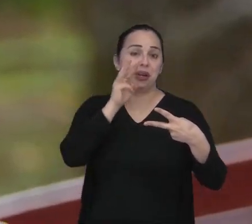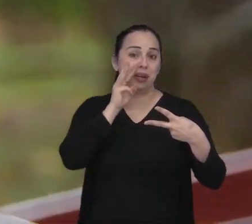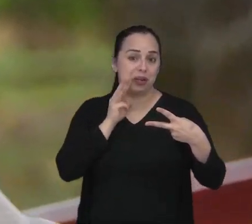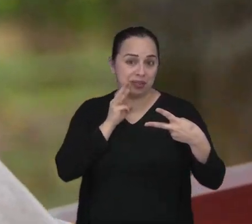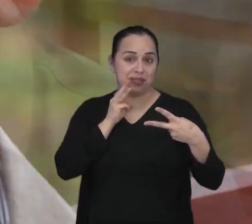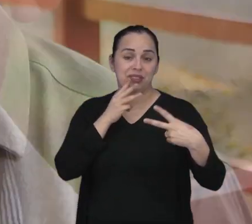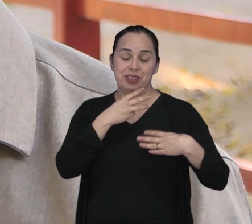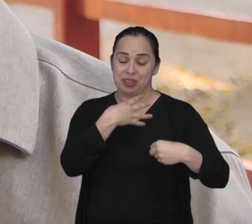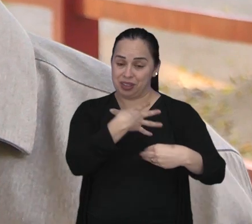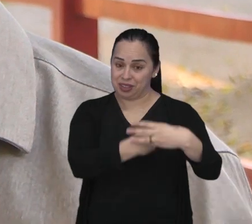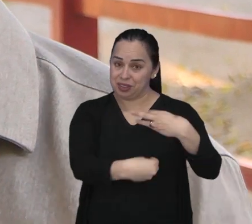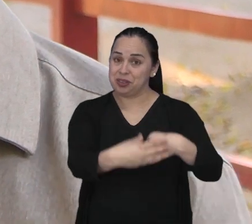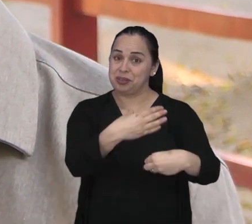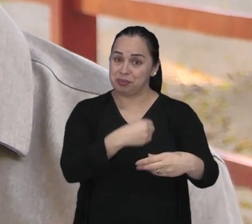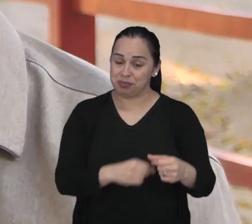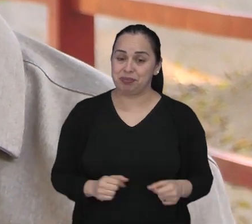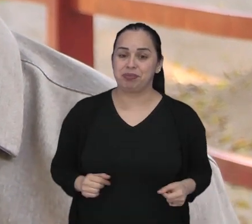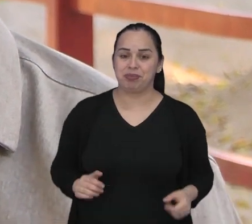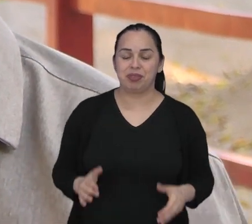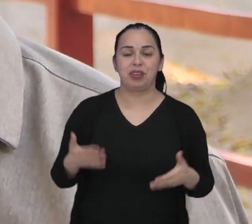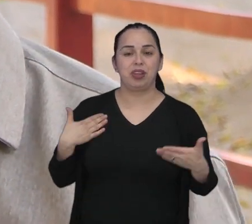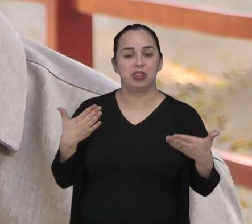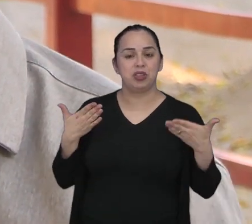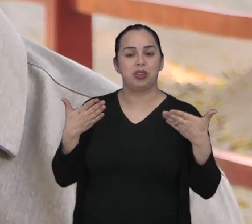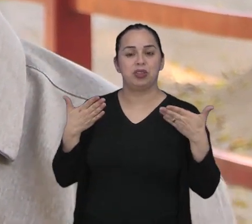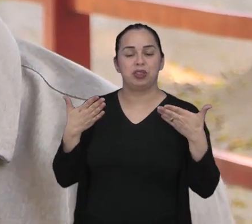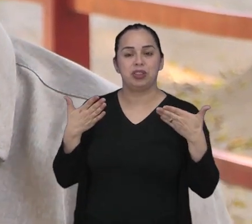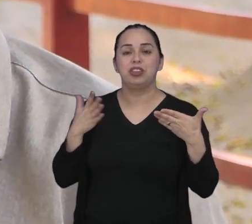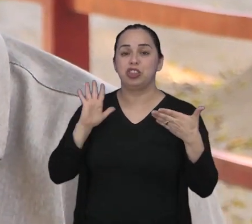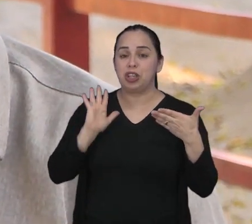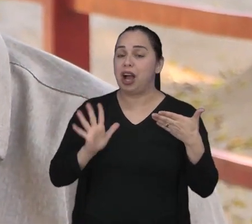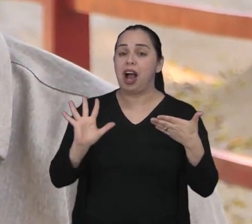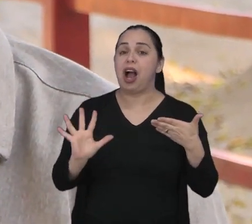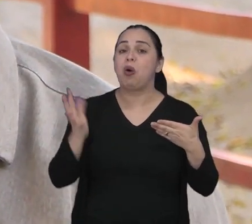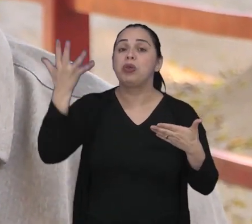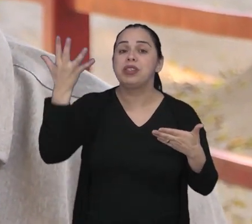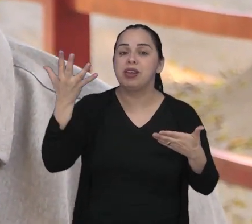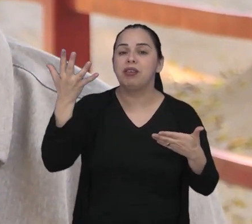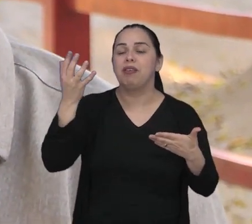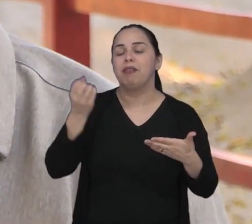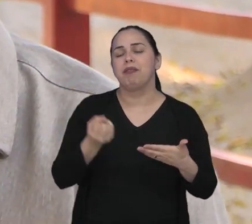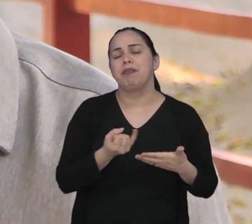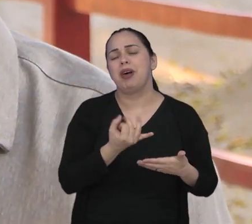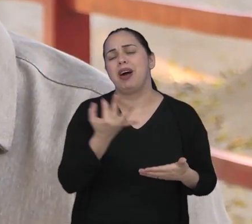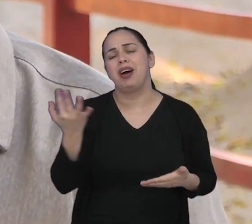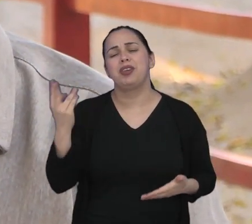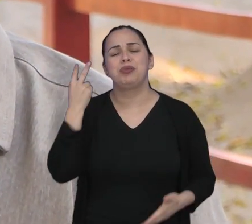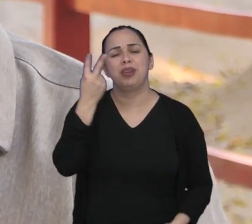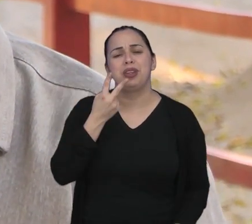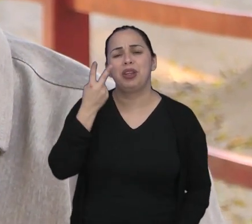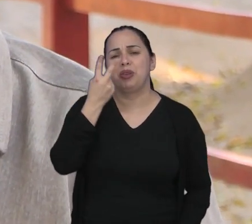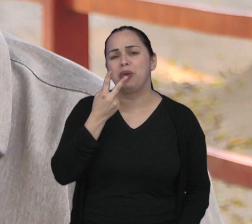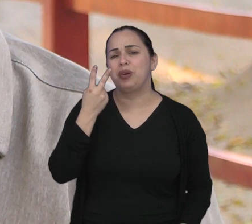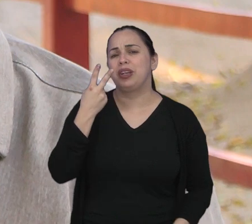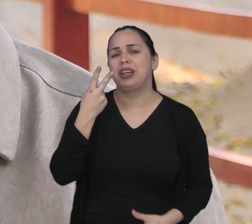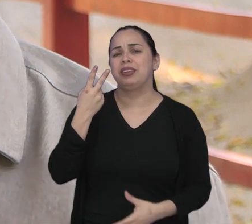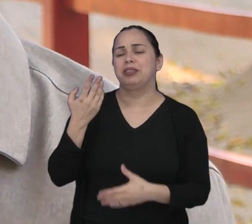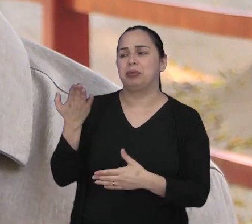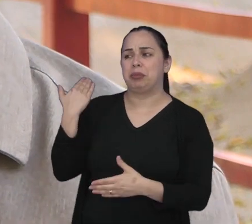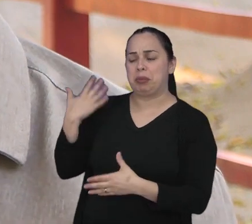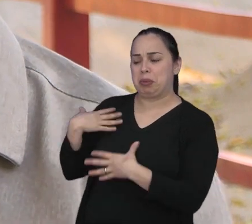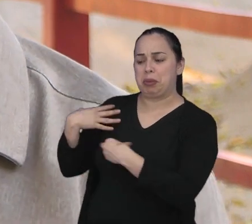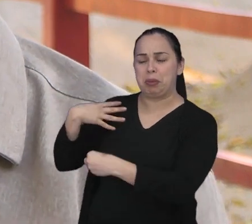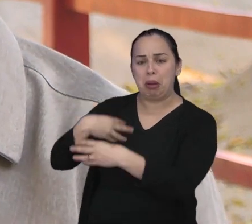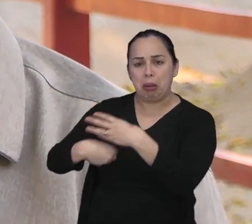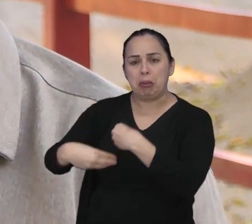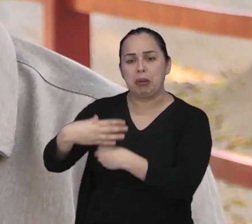Walter Hayashi. Nós chegamos a ter aqui vários vereadores niquês e, pela